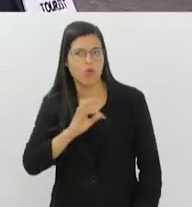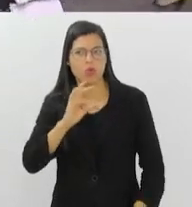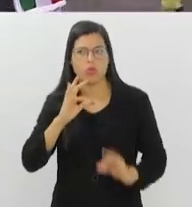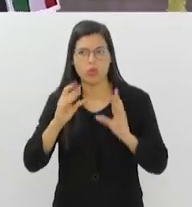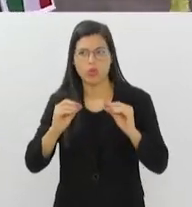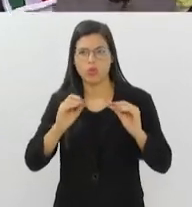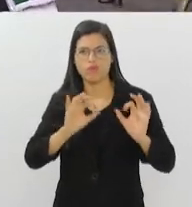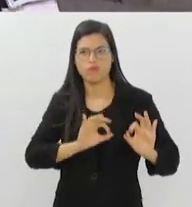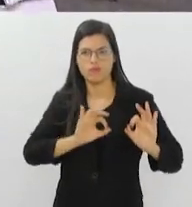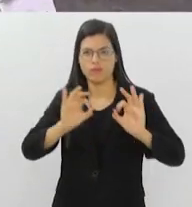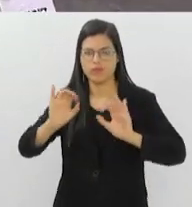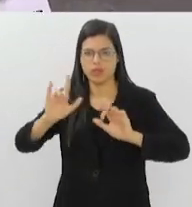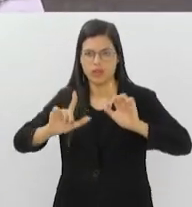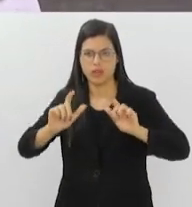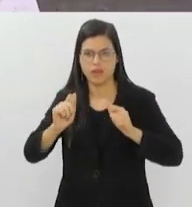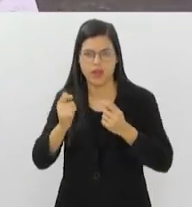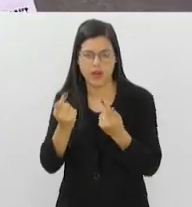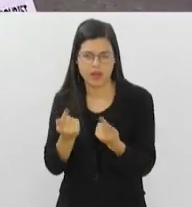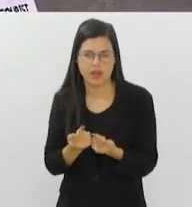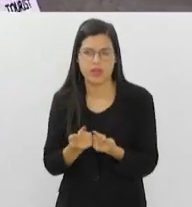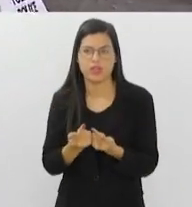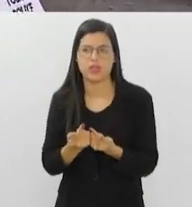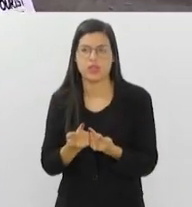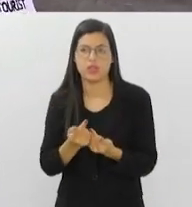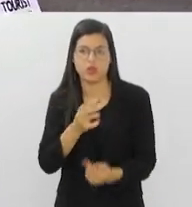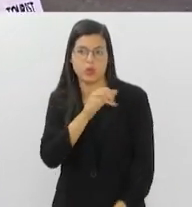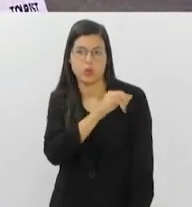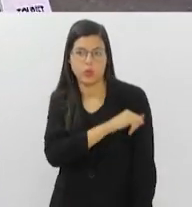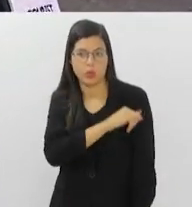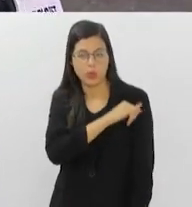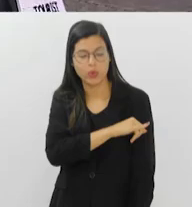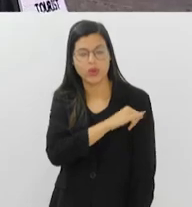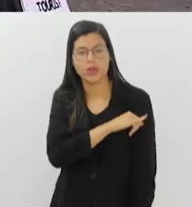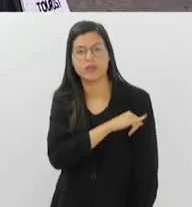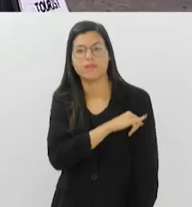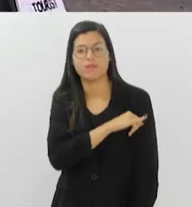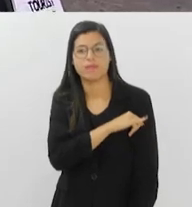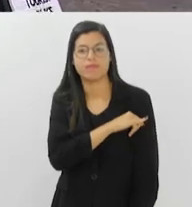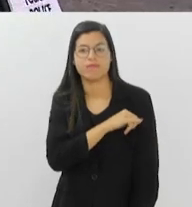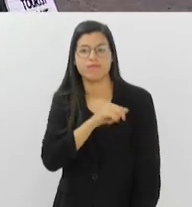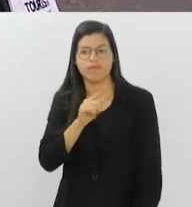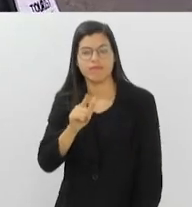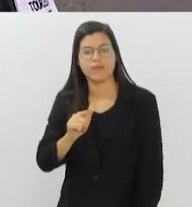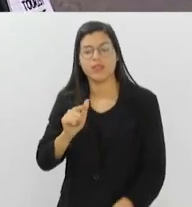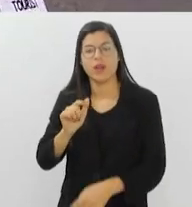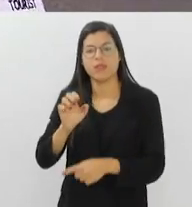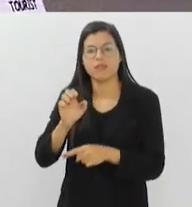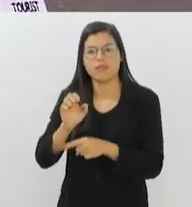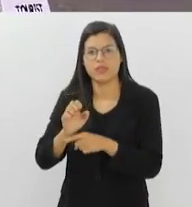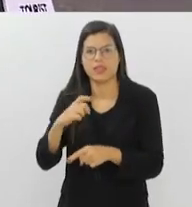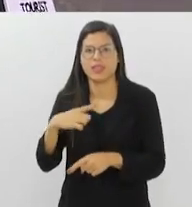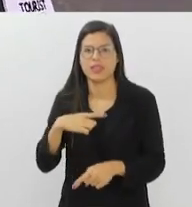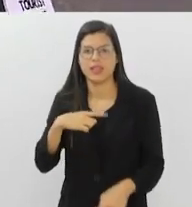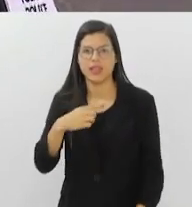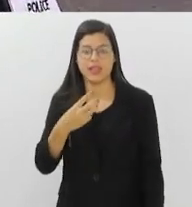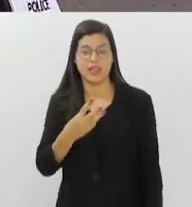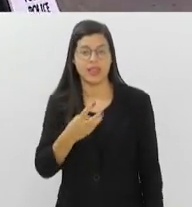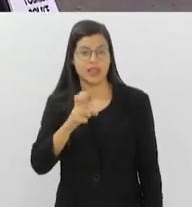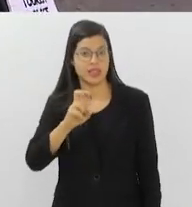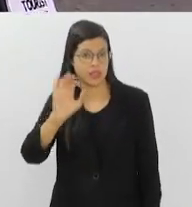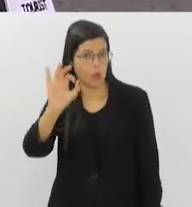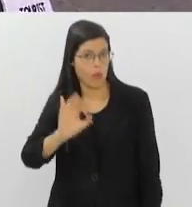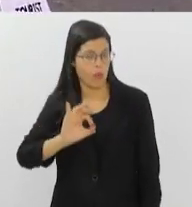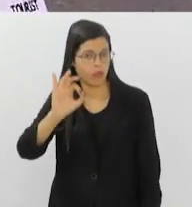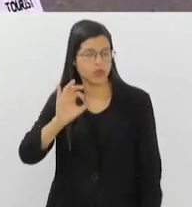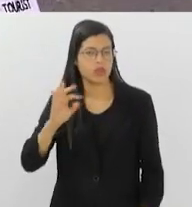assistem à TV Alerj. O Rio de Janeiro é um estado que recebe 35% do